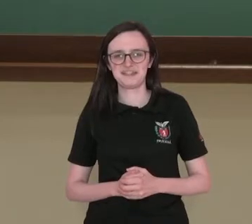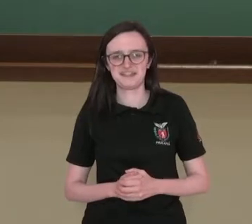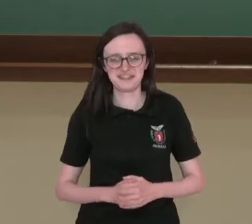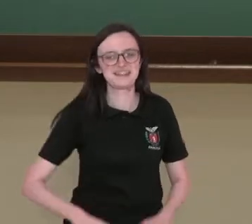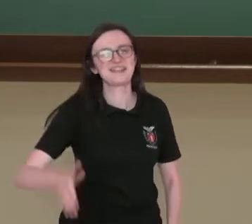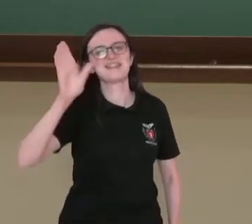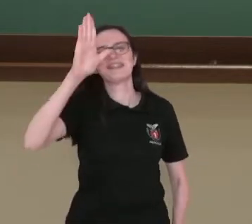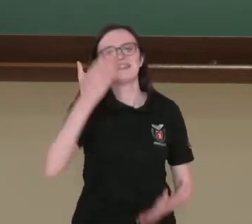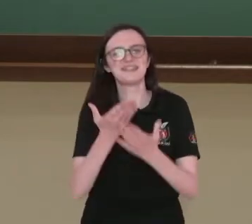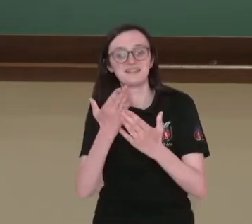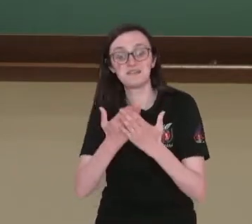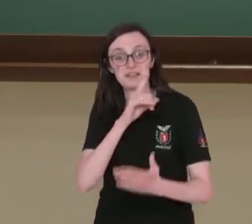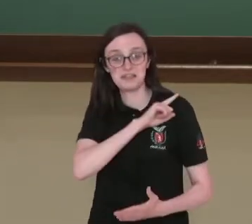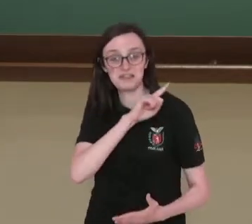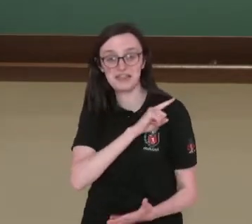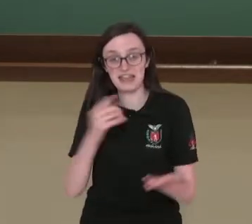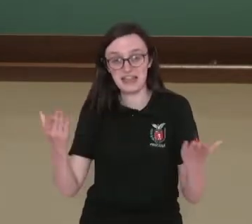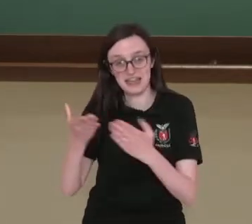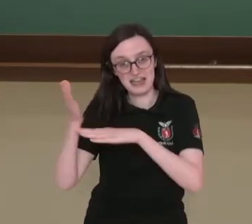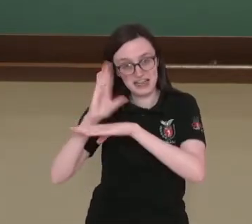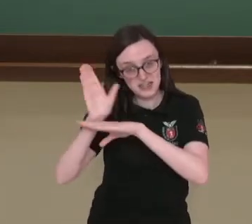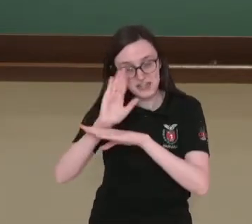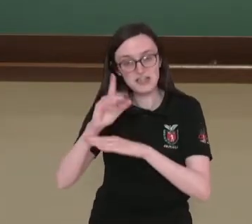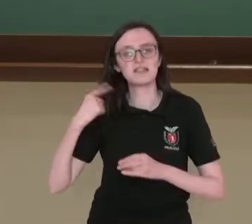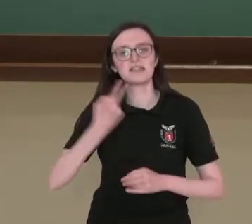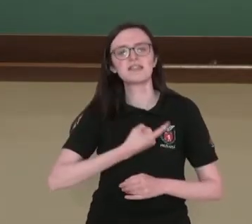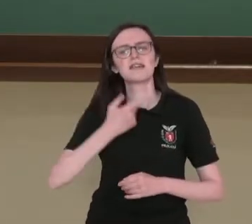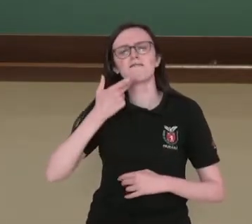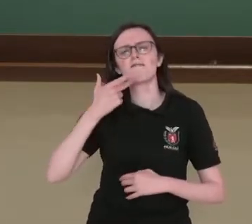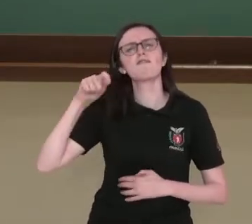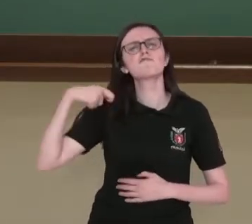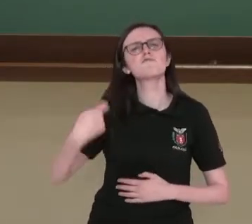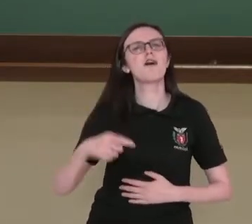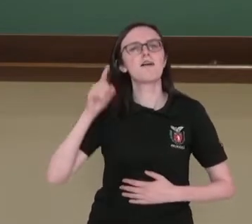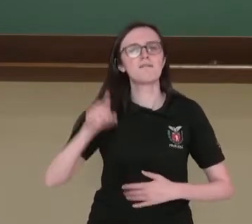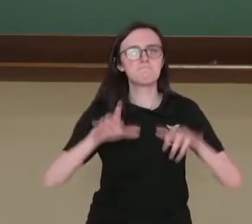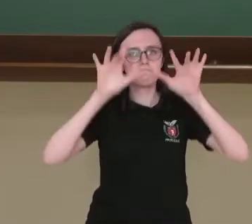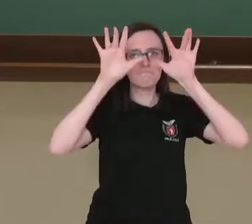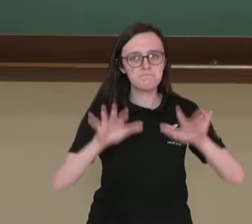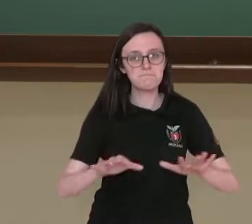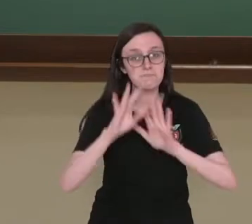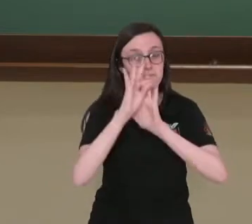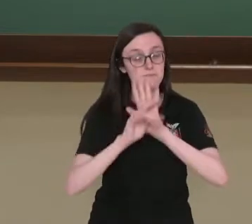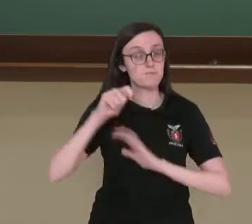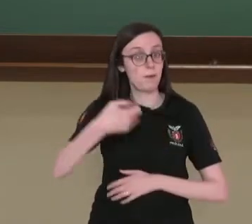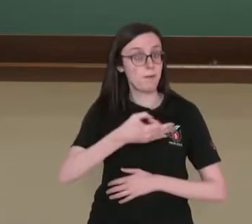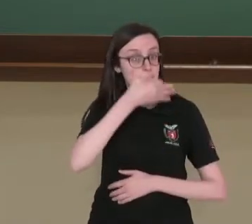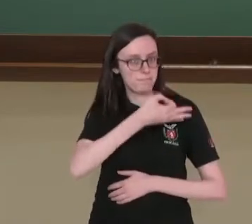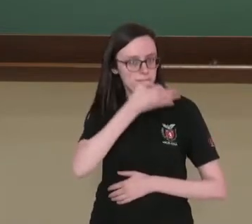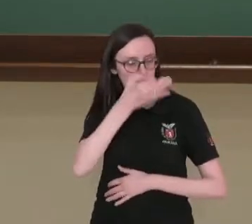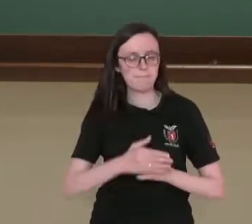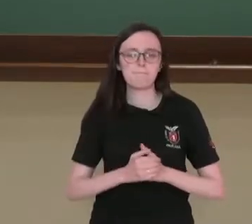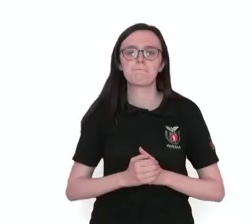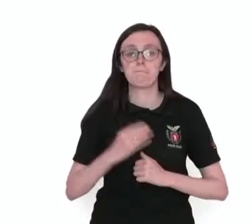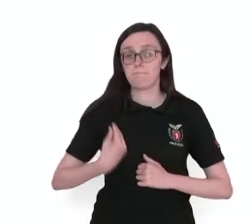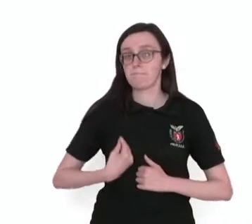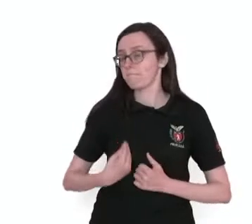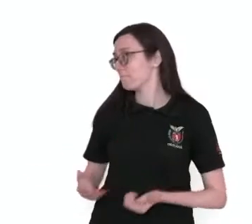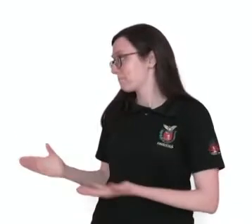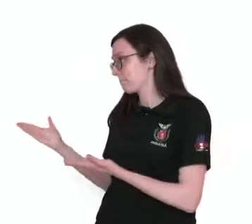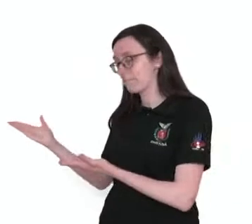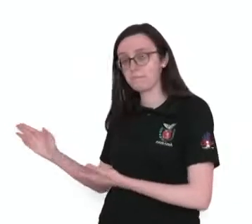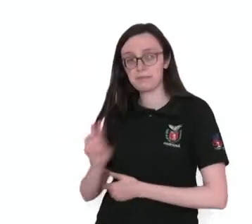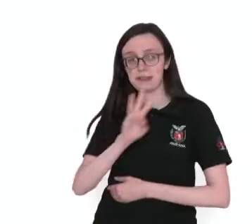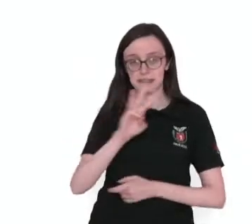Olá estudantes da primeira série, neste vídeo vamos falar sobre artigo de opinião. Aqui disponível no politize